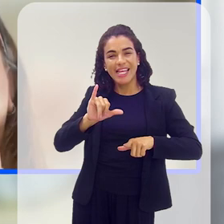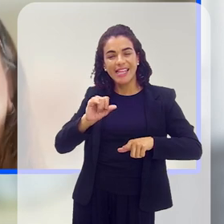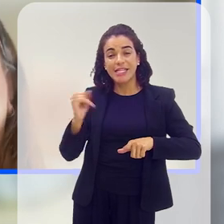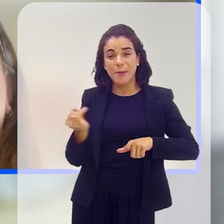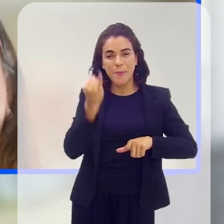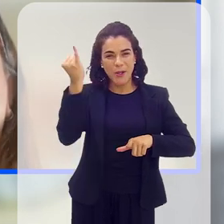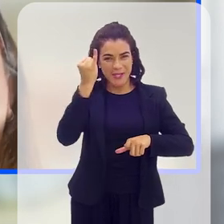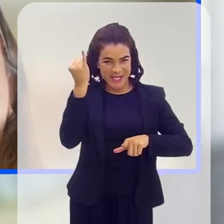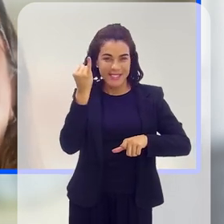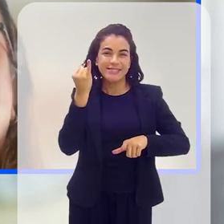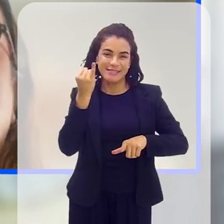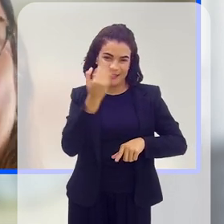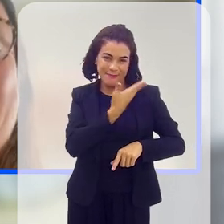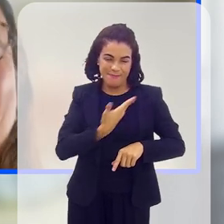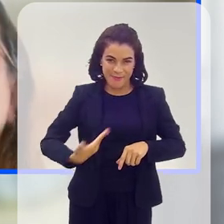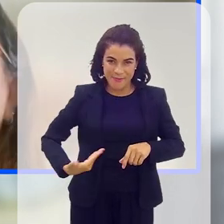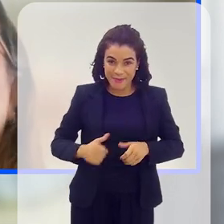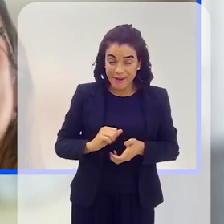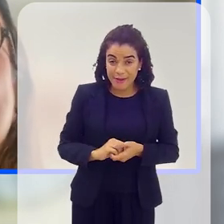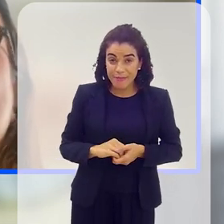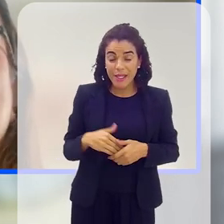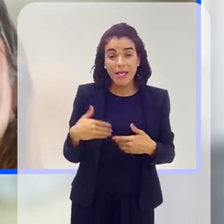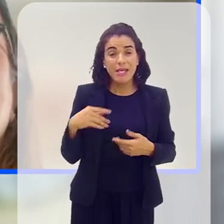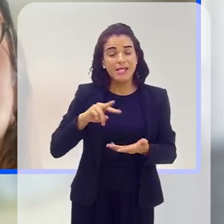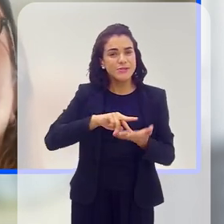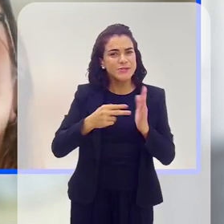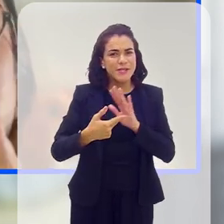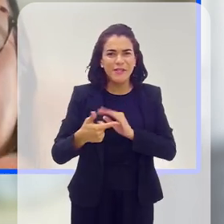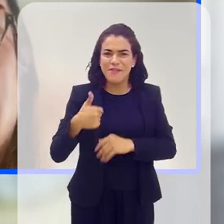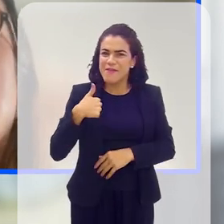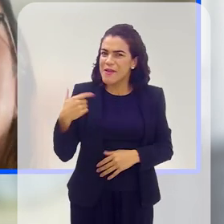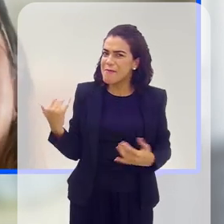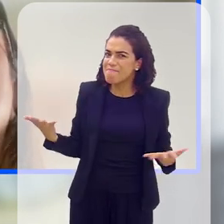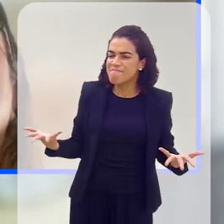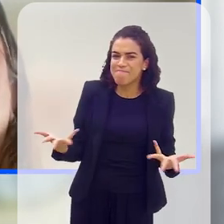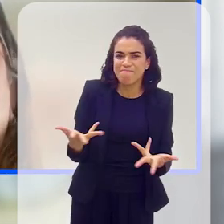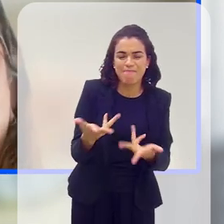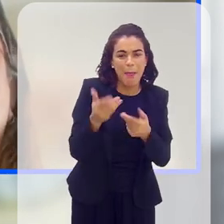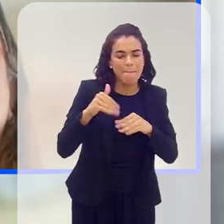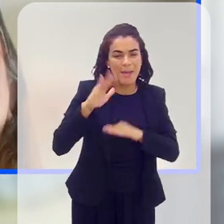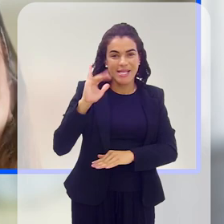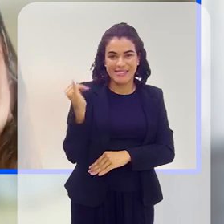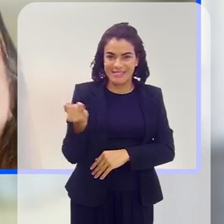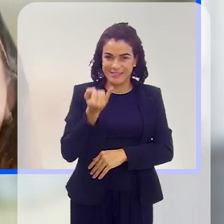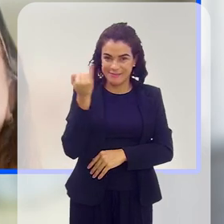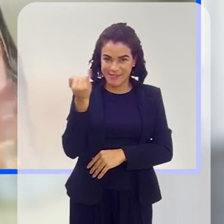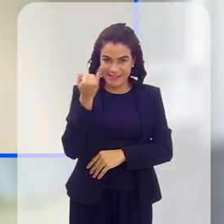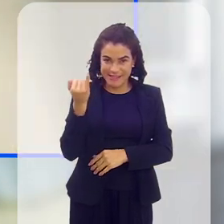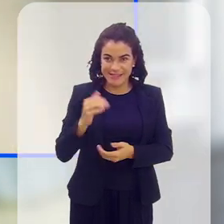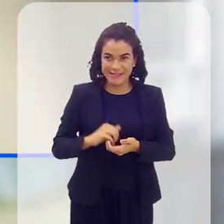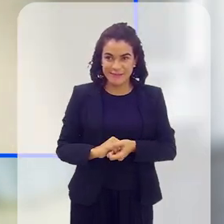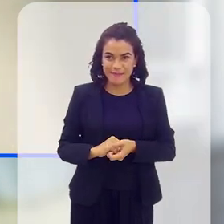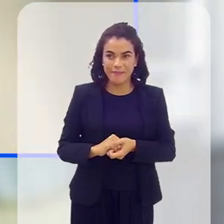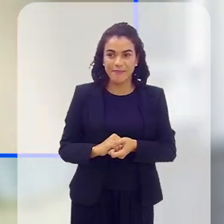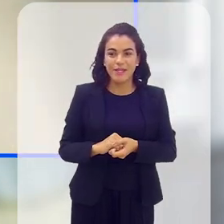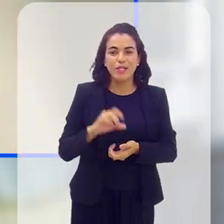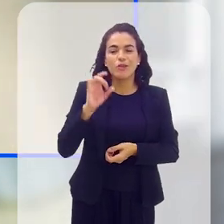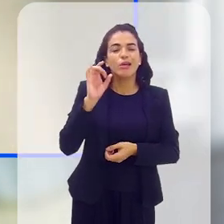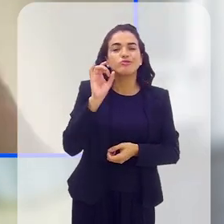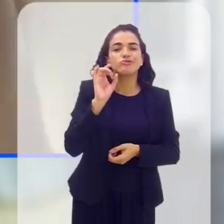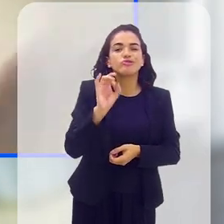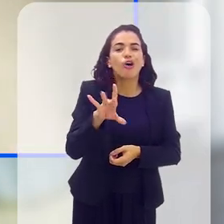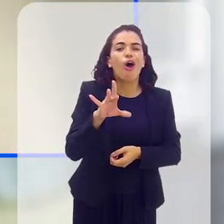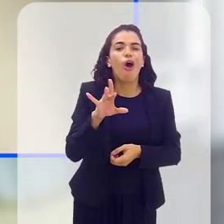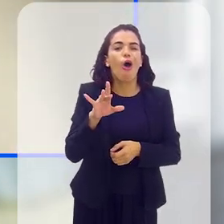como uma associação de utilidade pública. Isso, para a gente, é, assim, de ponta. É a mais importante. Então, não é só também... É